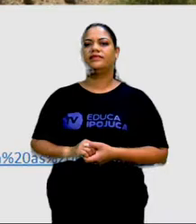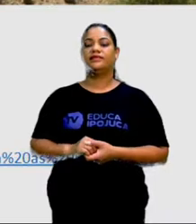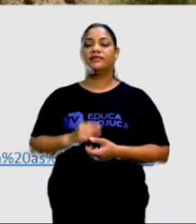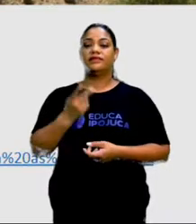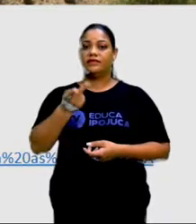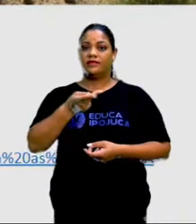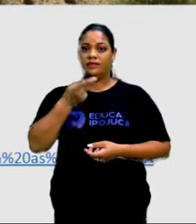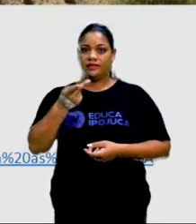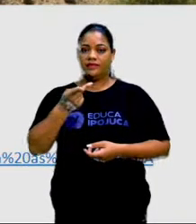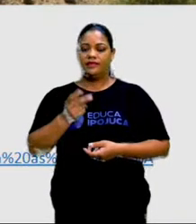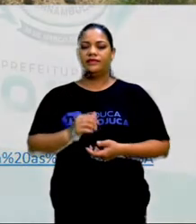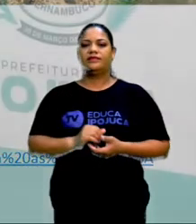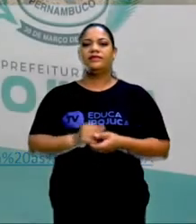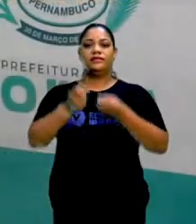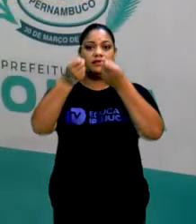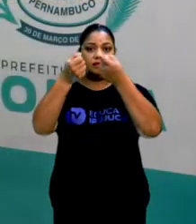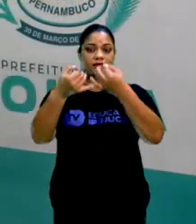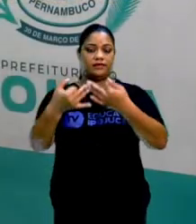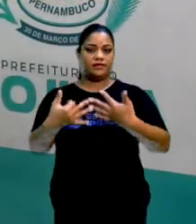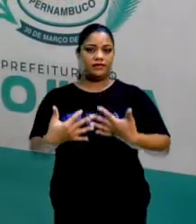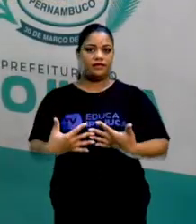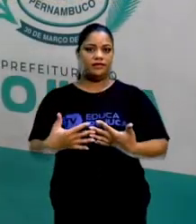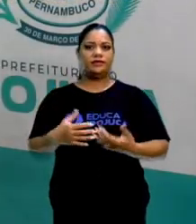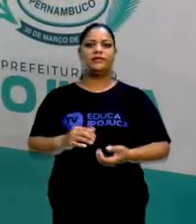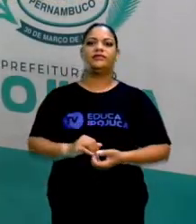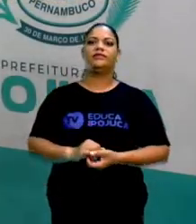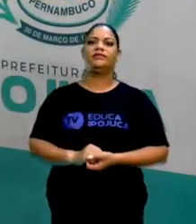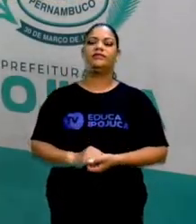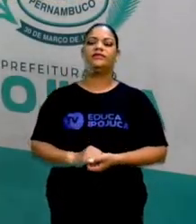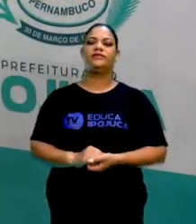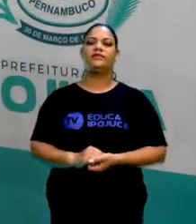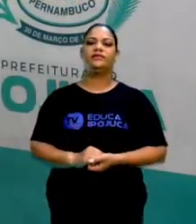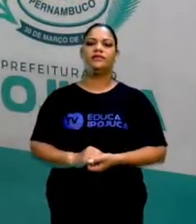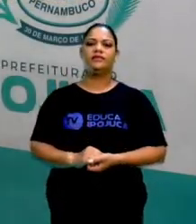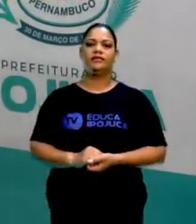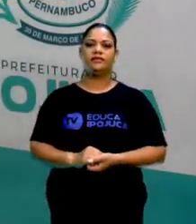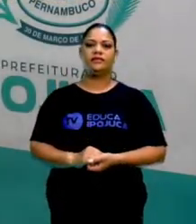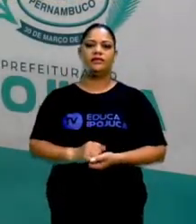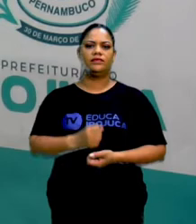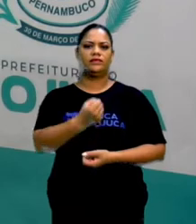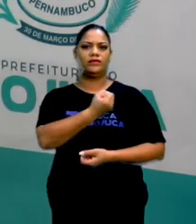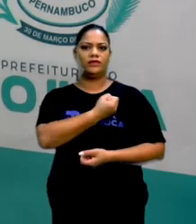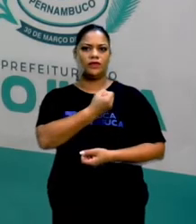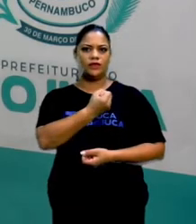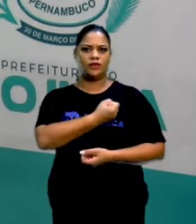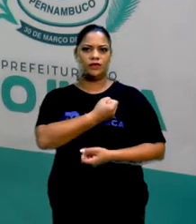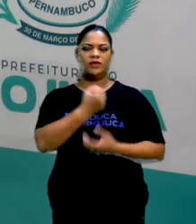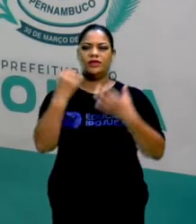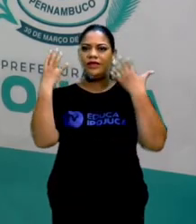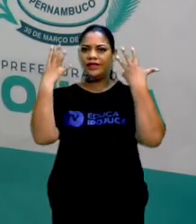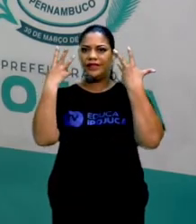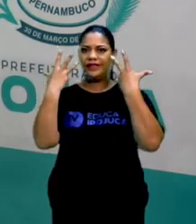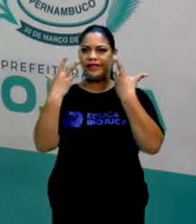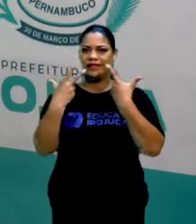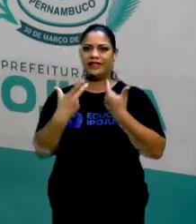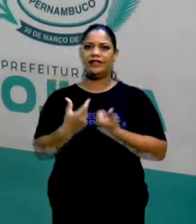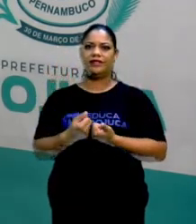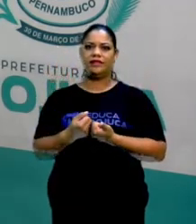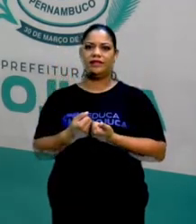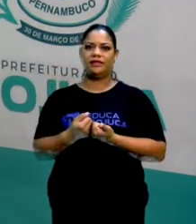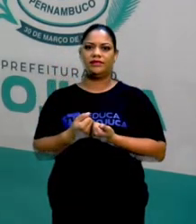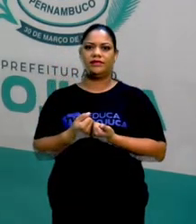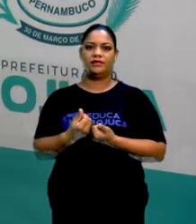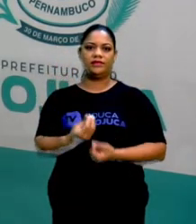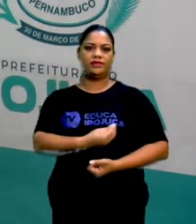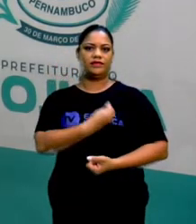a gente fala em pastoreio, a gente está falando sobre um grande número de animais pastoreando naquele